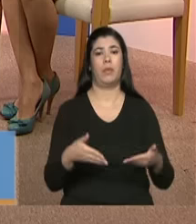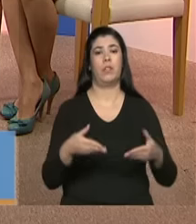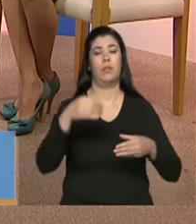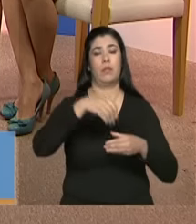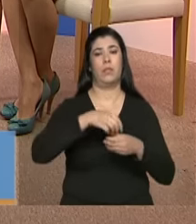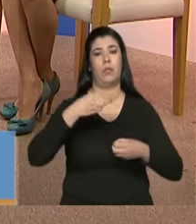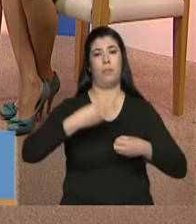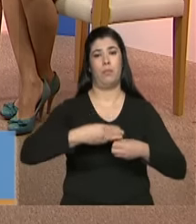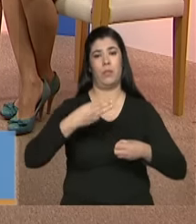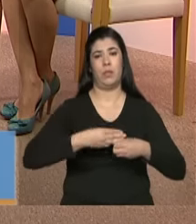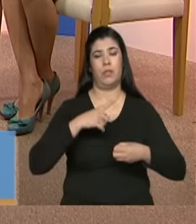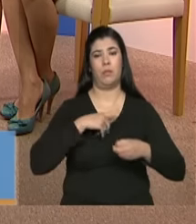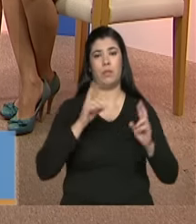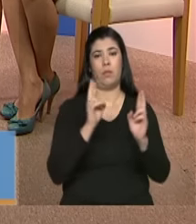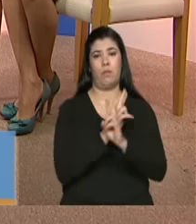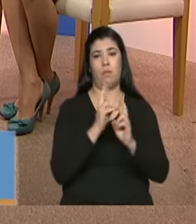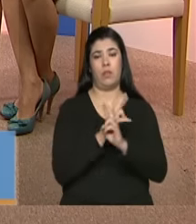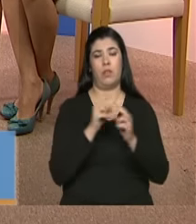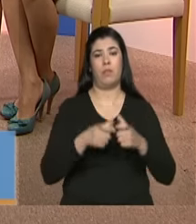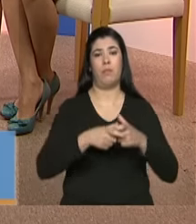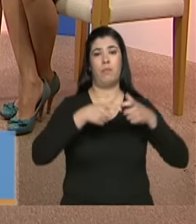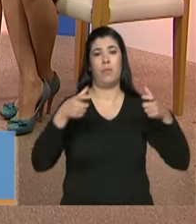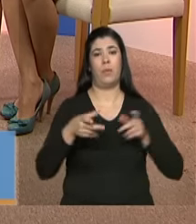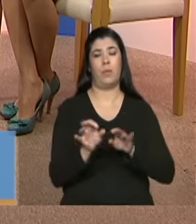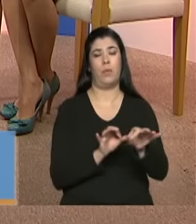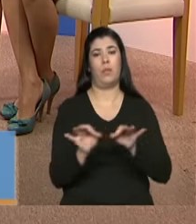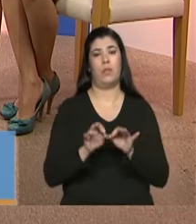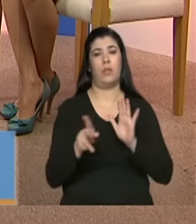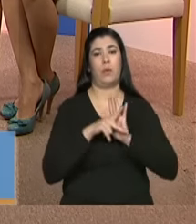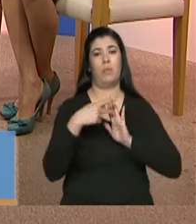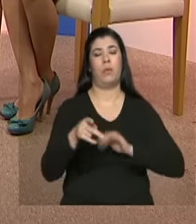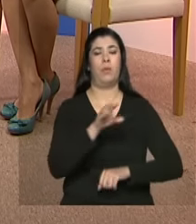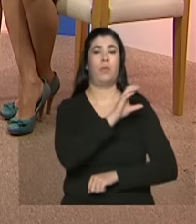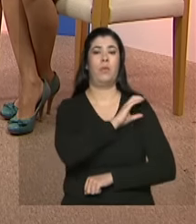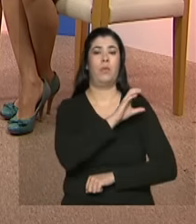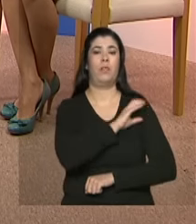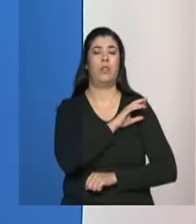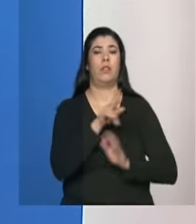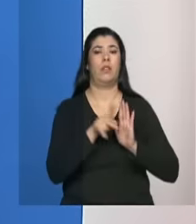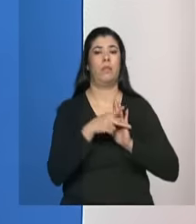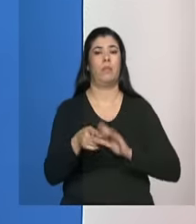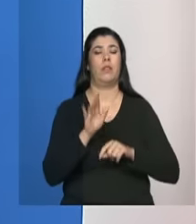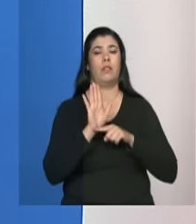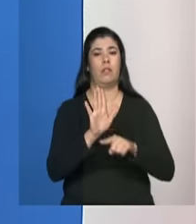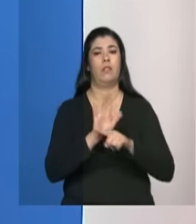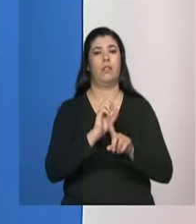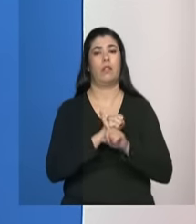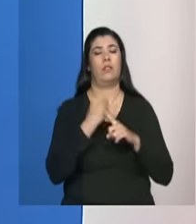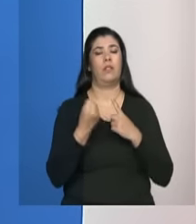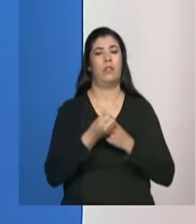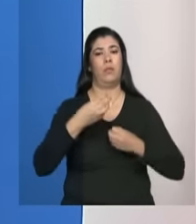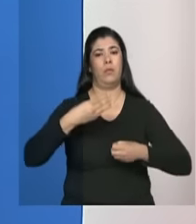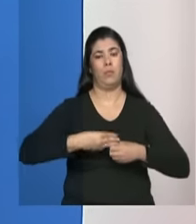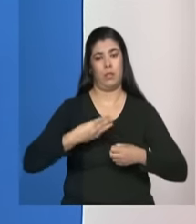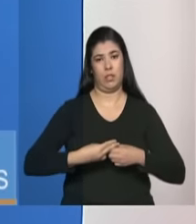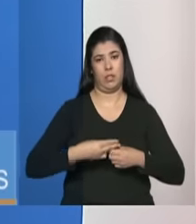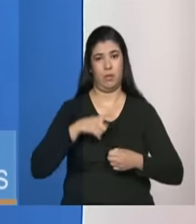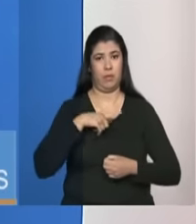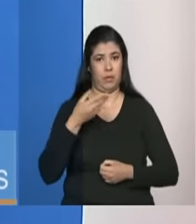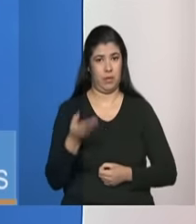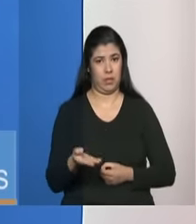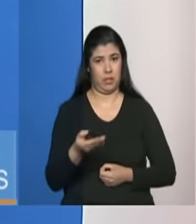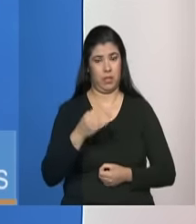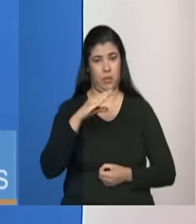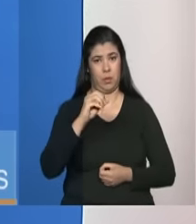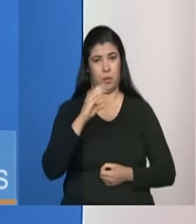município de uma rede maior organizada dentro coordenada pela assistência social no município tendo cofinanciamento